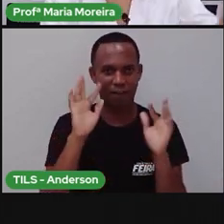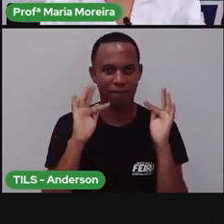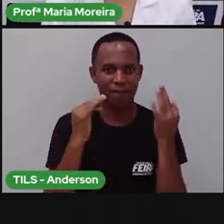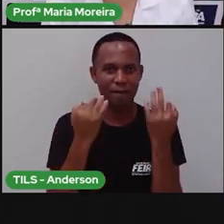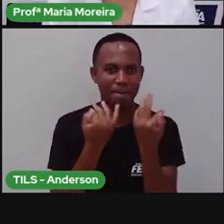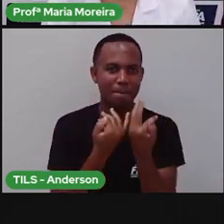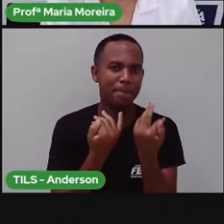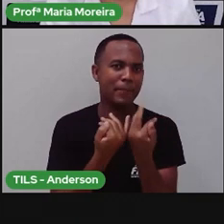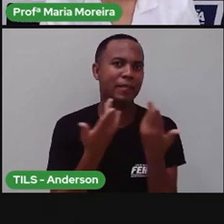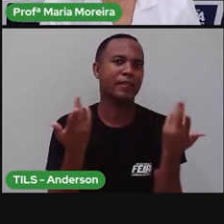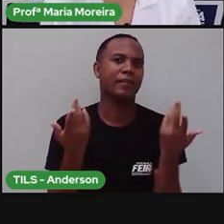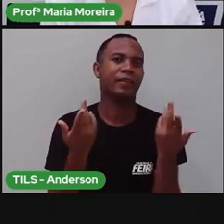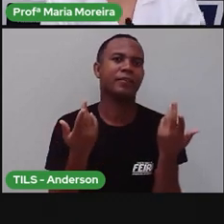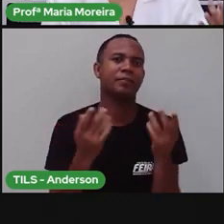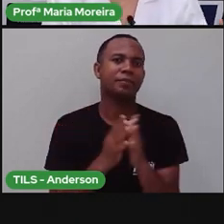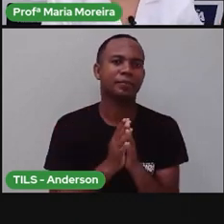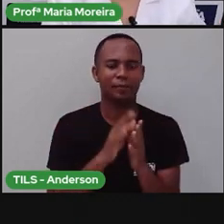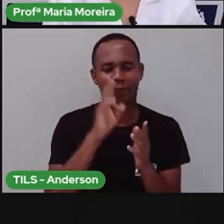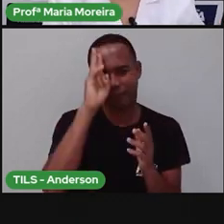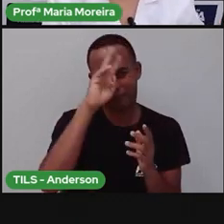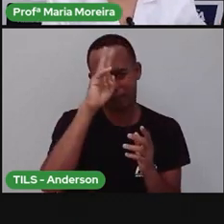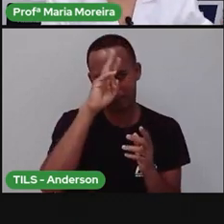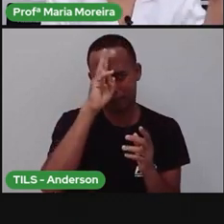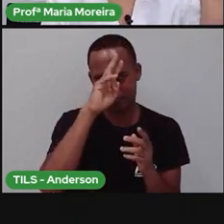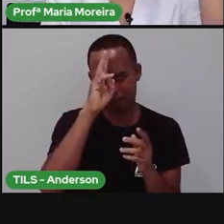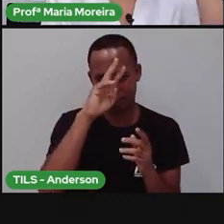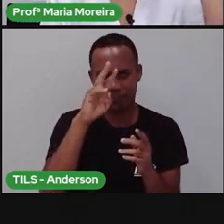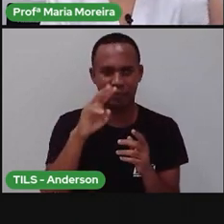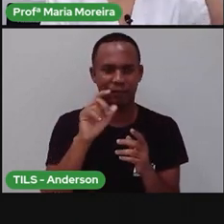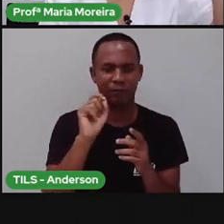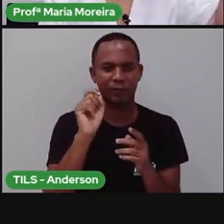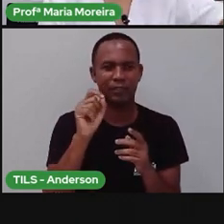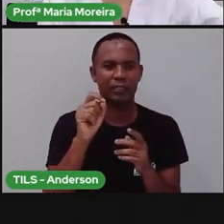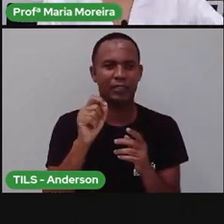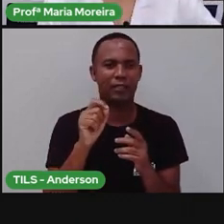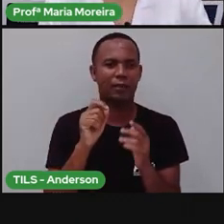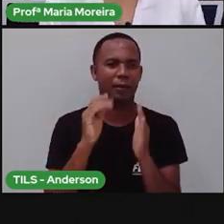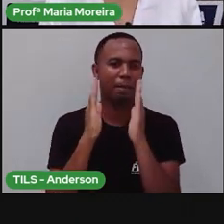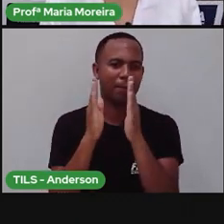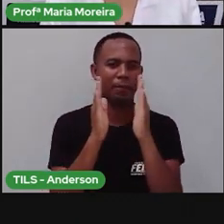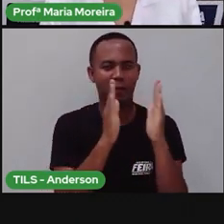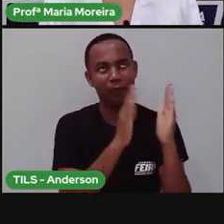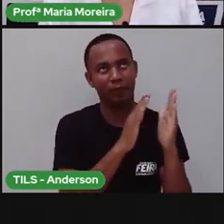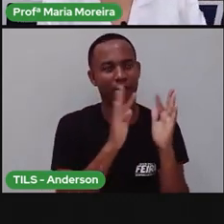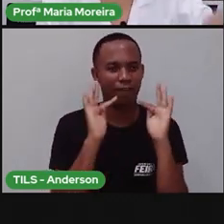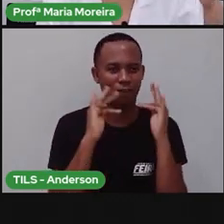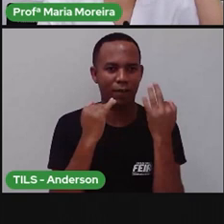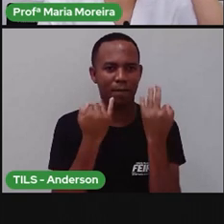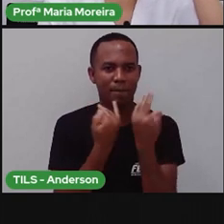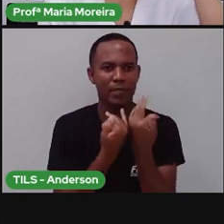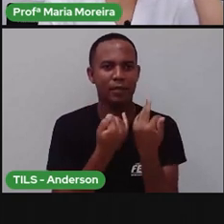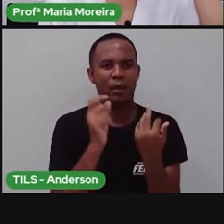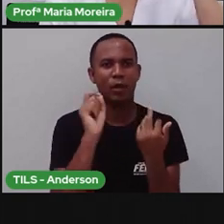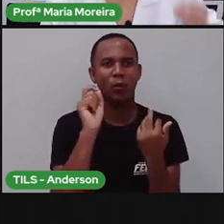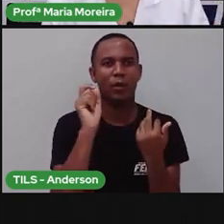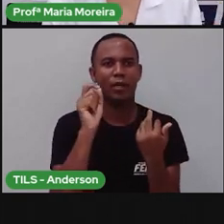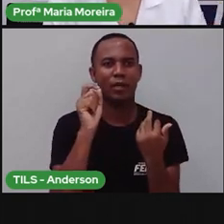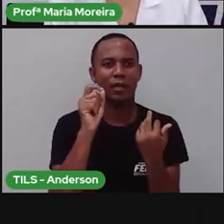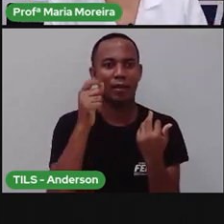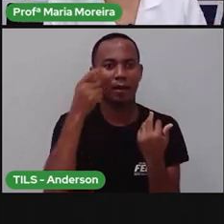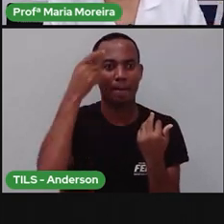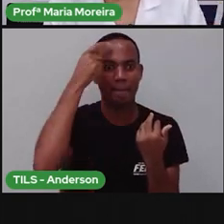carregados aí de história. Lembra que a Pró falou com vocês de, olha, a biblioteca da família, que é essa biblioteca o quê? De